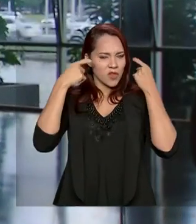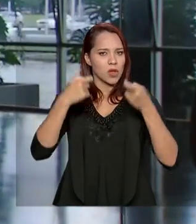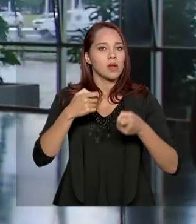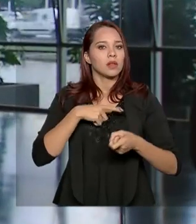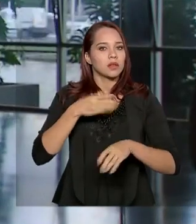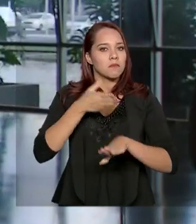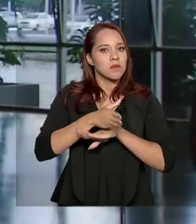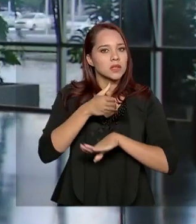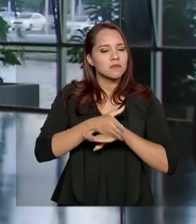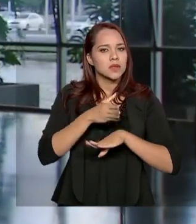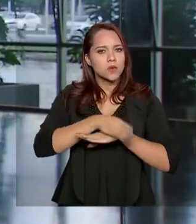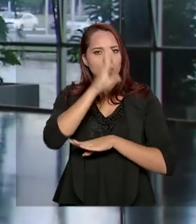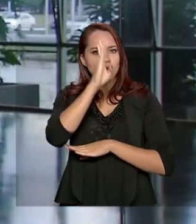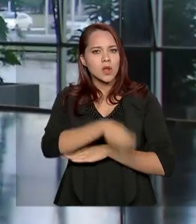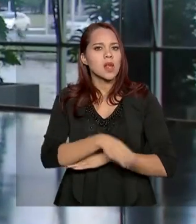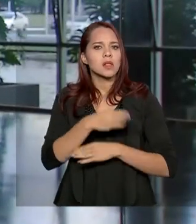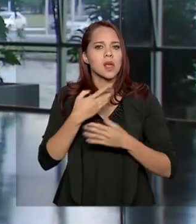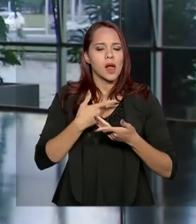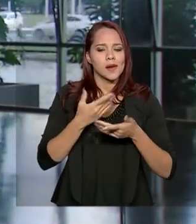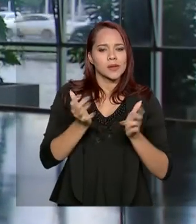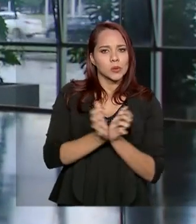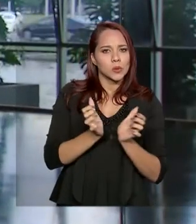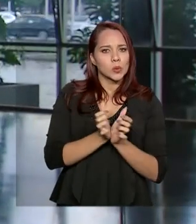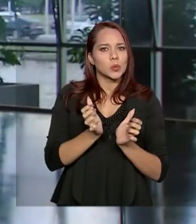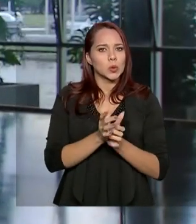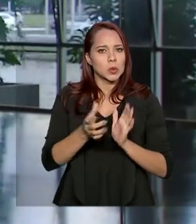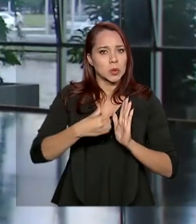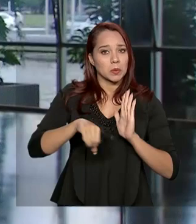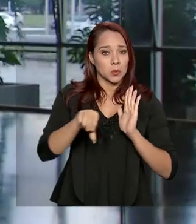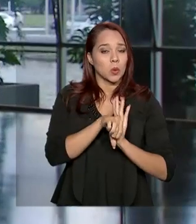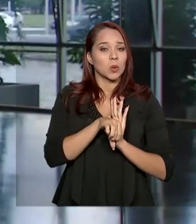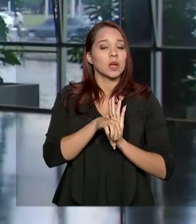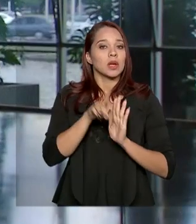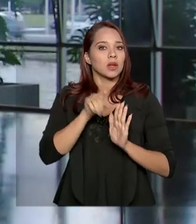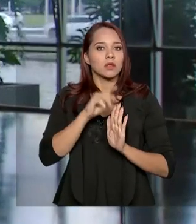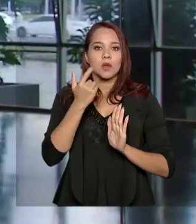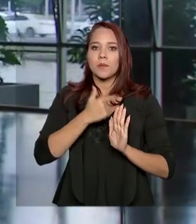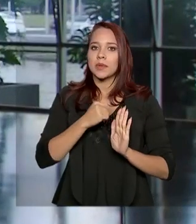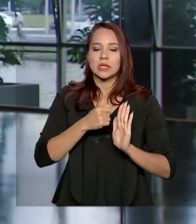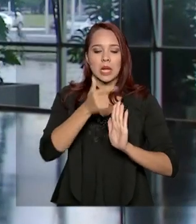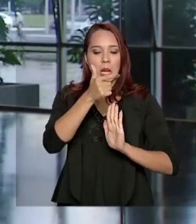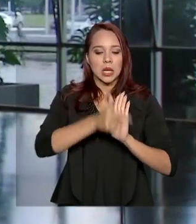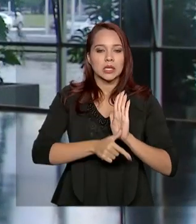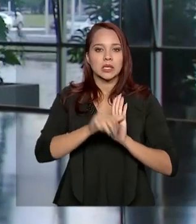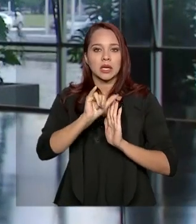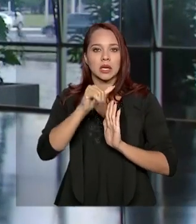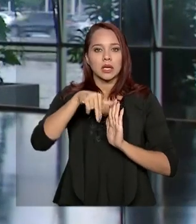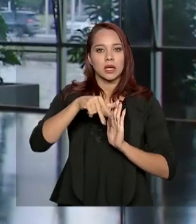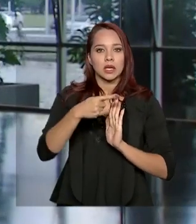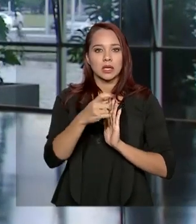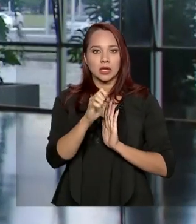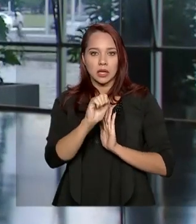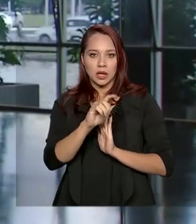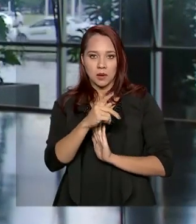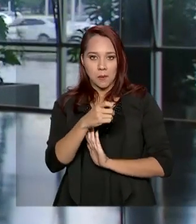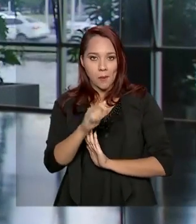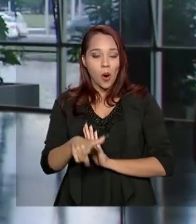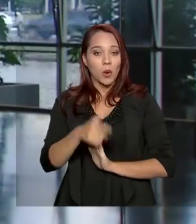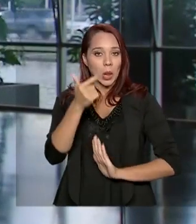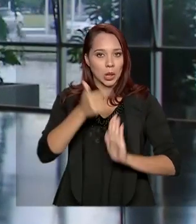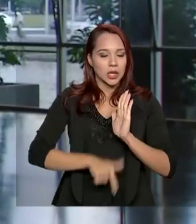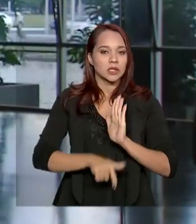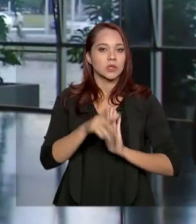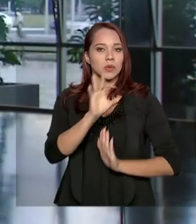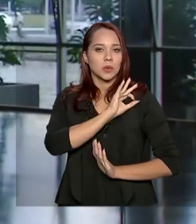direta e indireta em organização criminosa e não estar na lista da Interpol à Polícia Criminal Internacional. Os nomes,